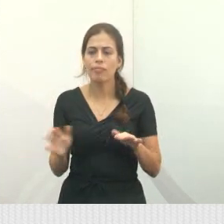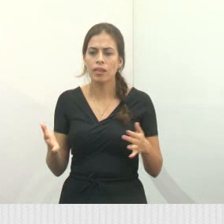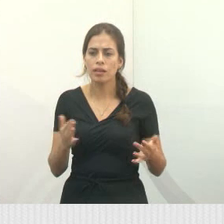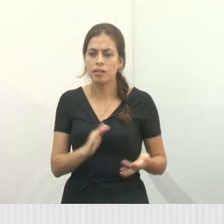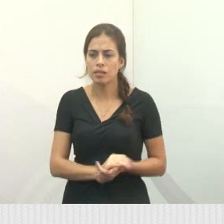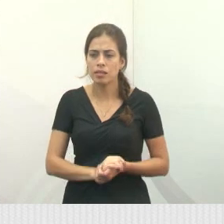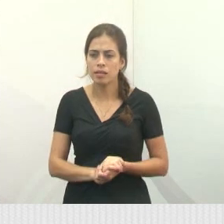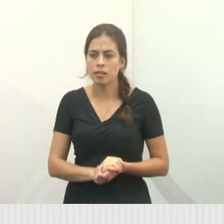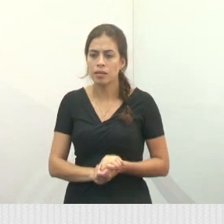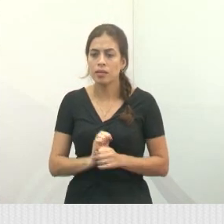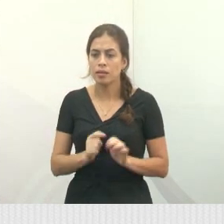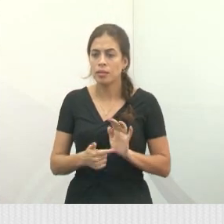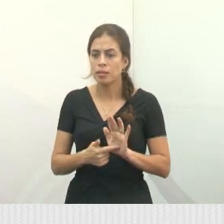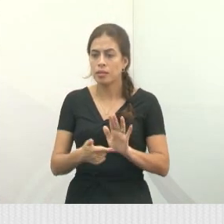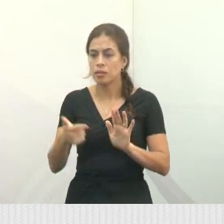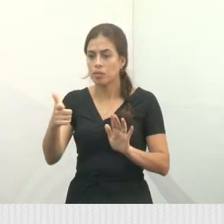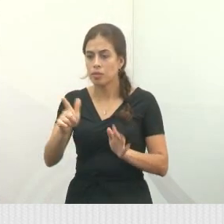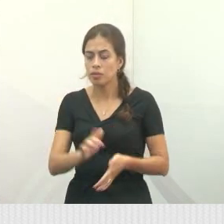próximo.